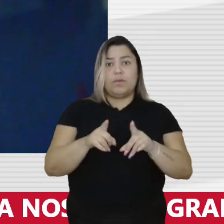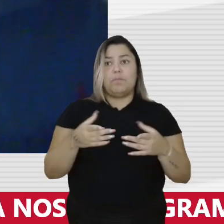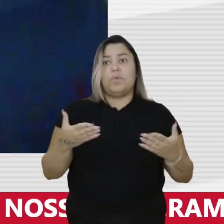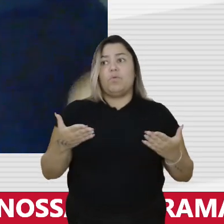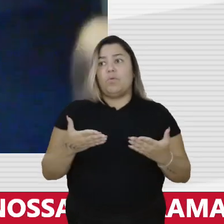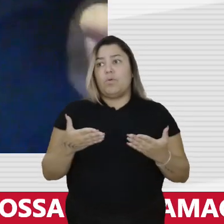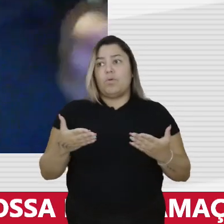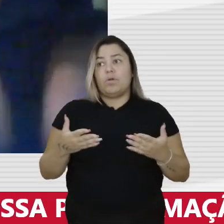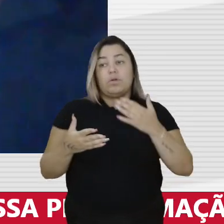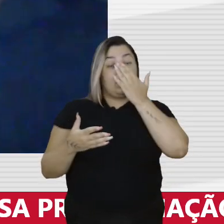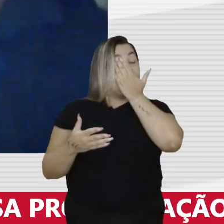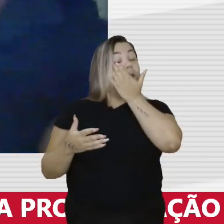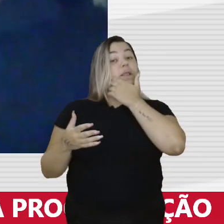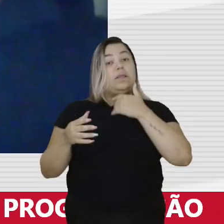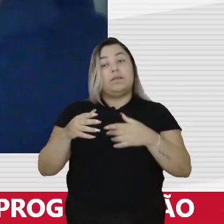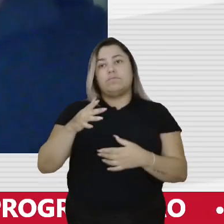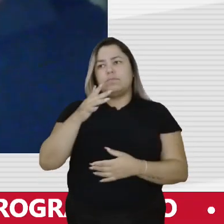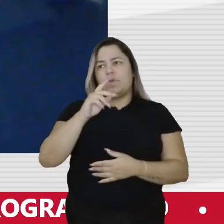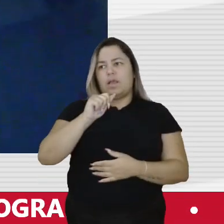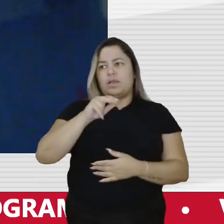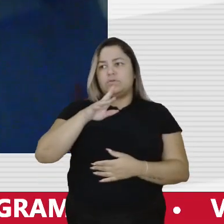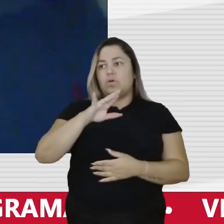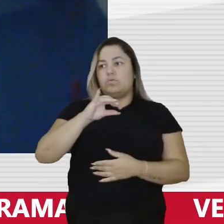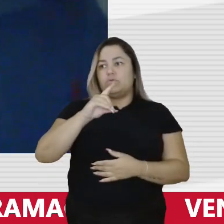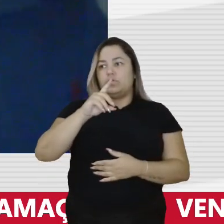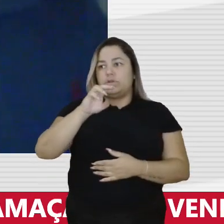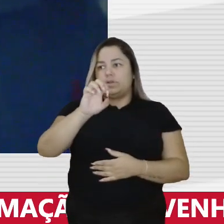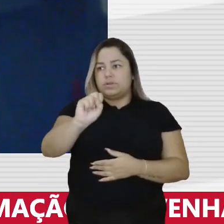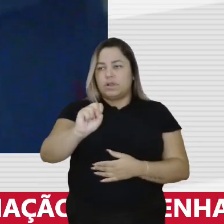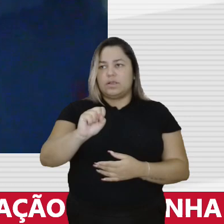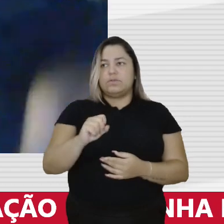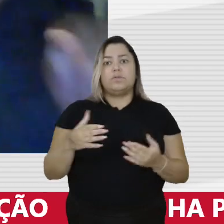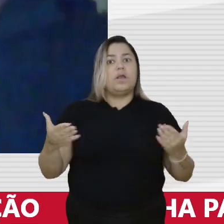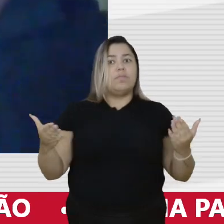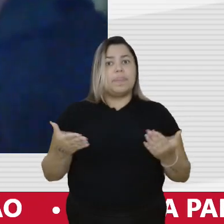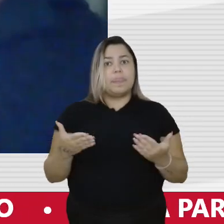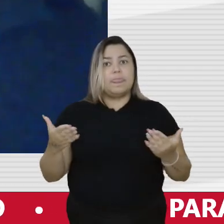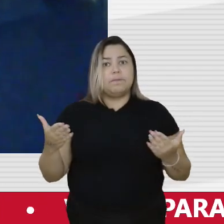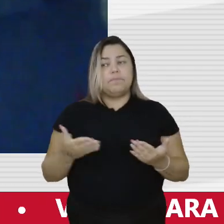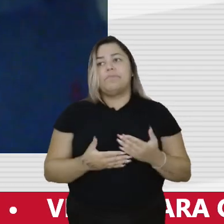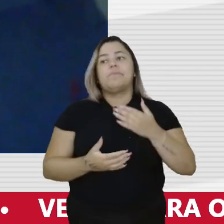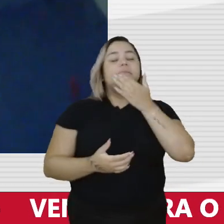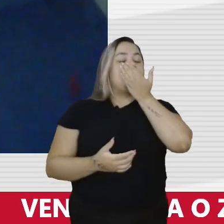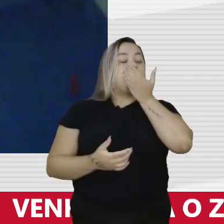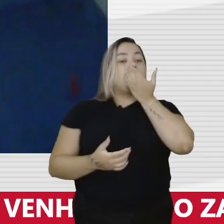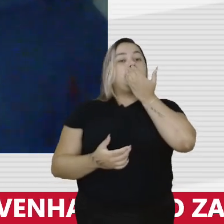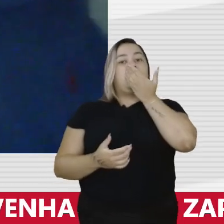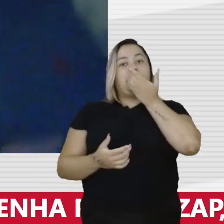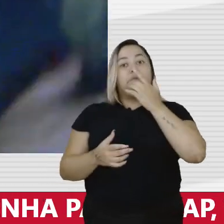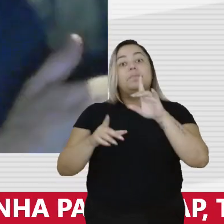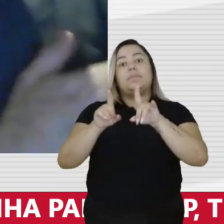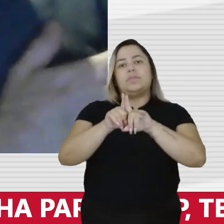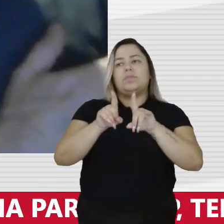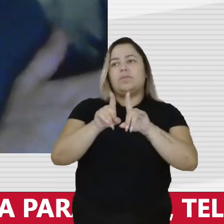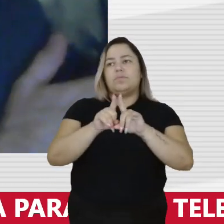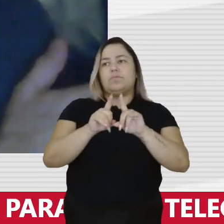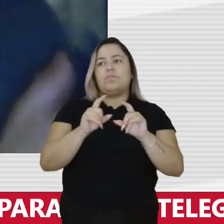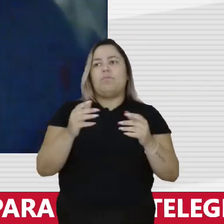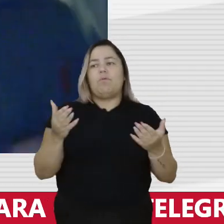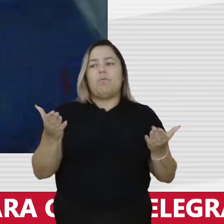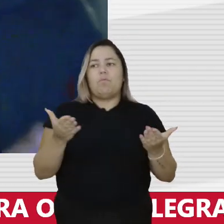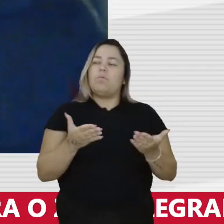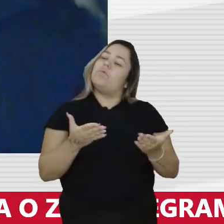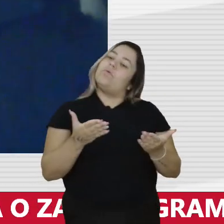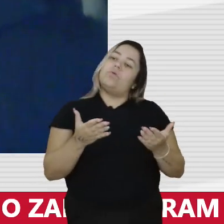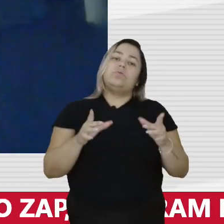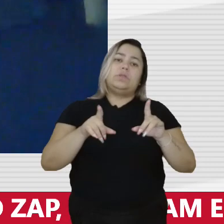nós queremos que as autoridades que neste momento abusam, hoje nós estamos com o de